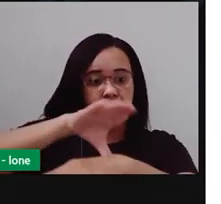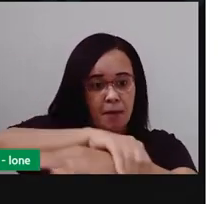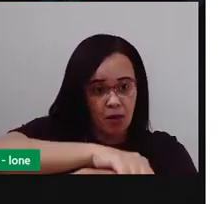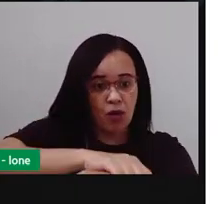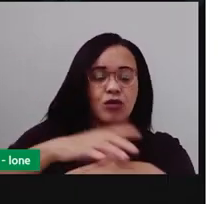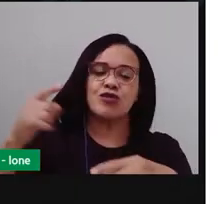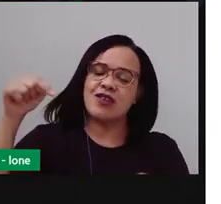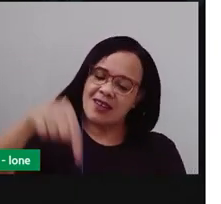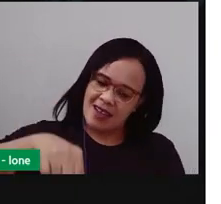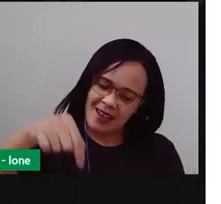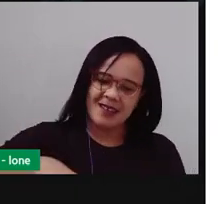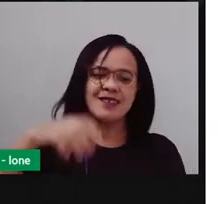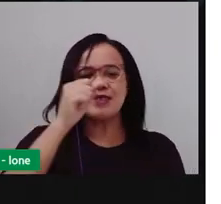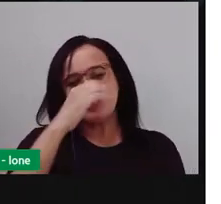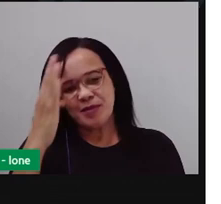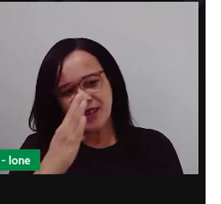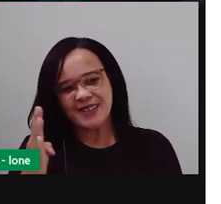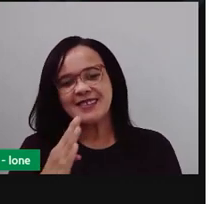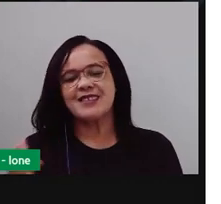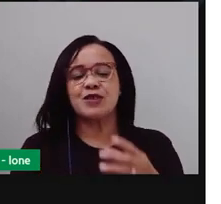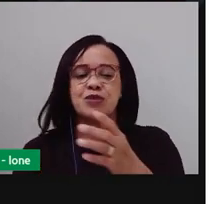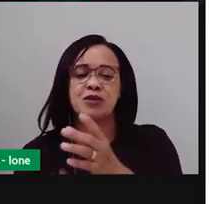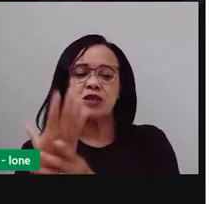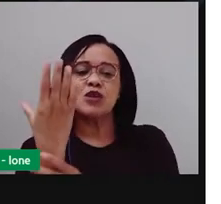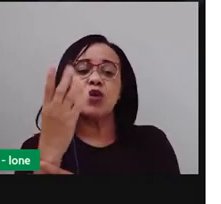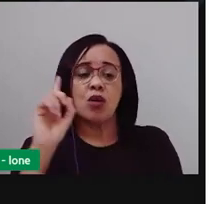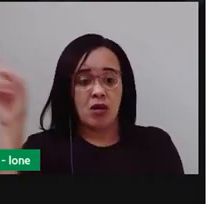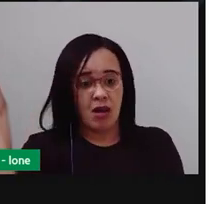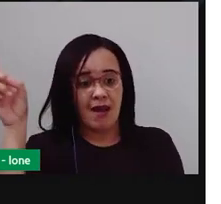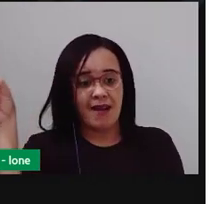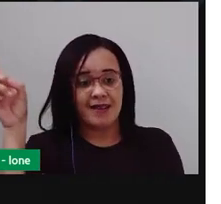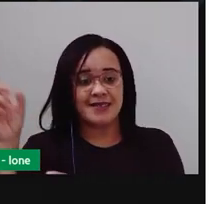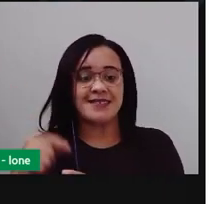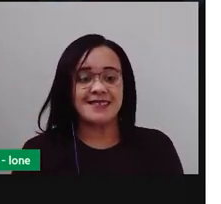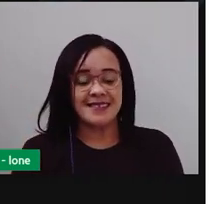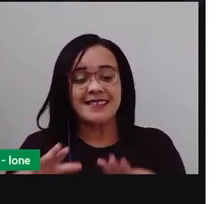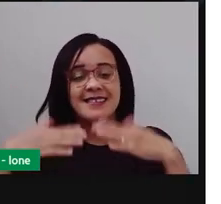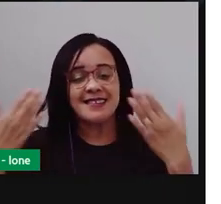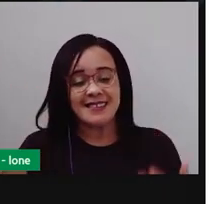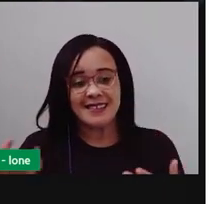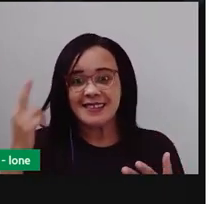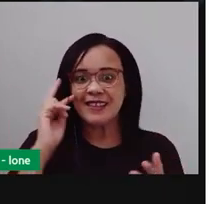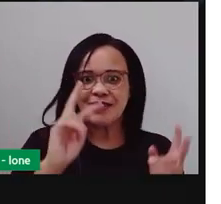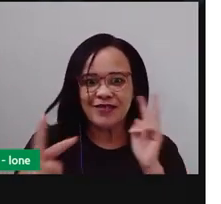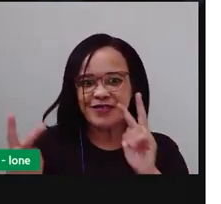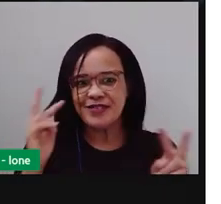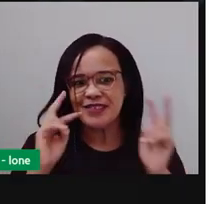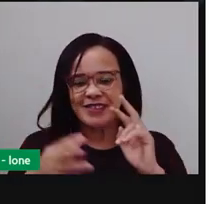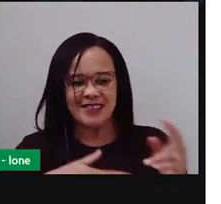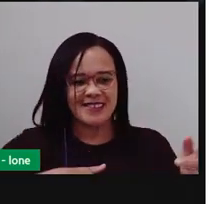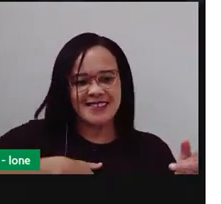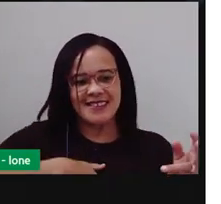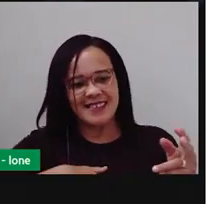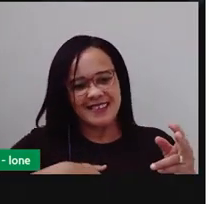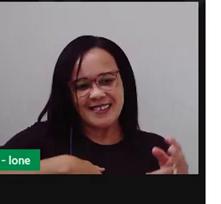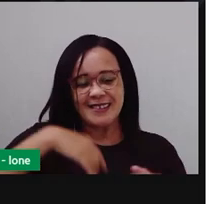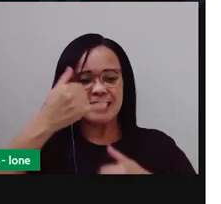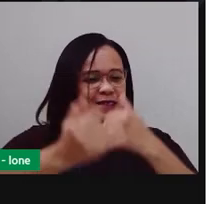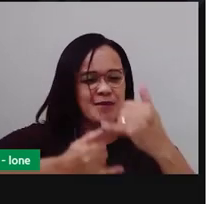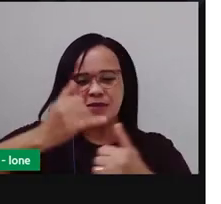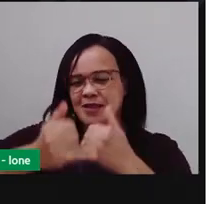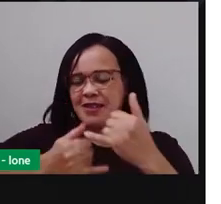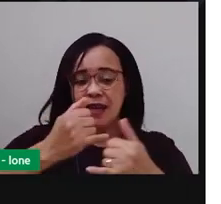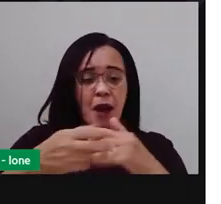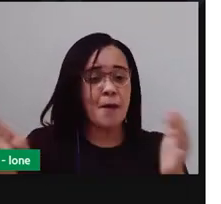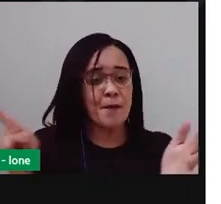Pois é. Vimos, relembramos aqui algumas das danças e das brincadeiras comuns desse